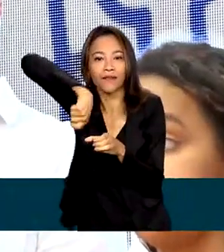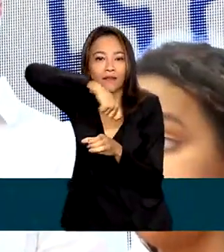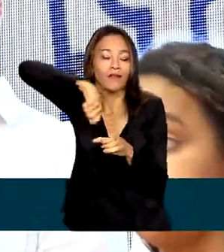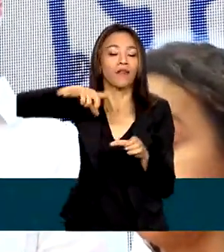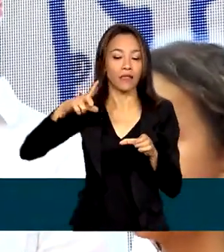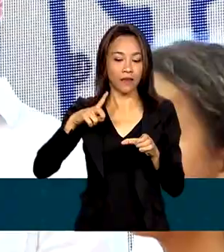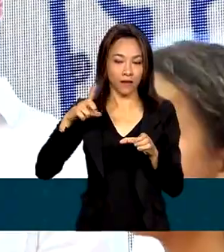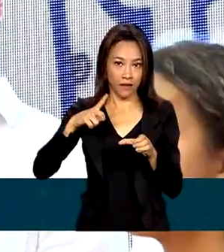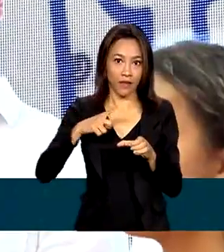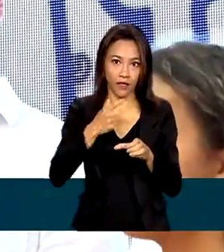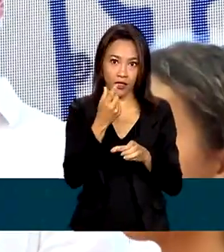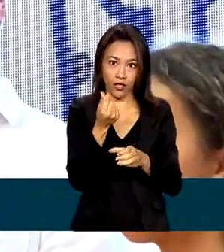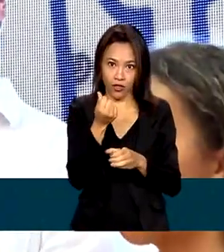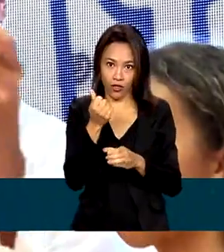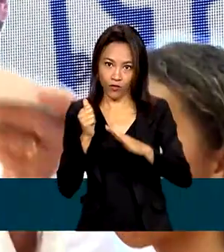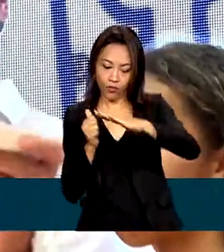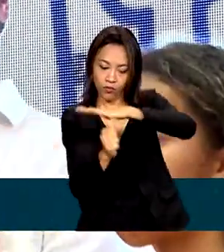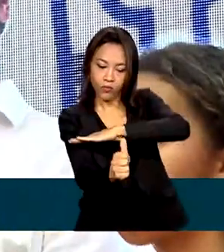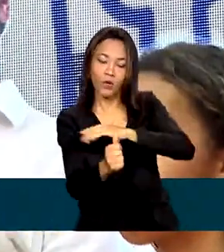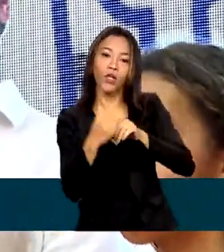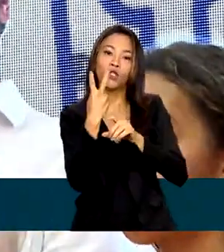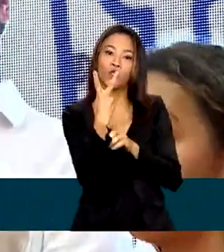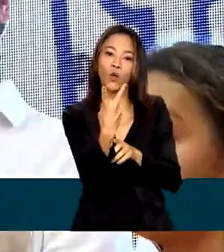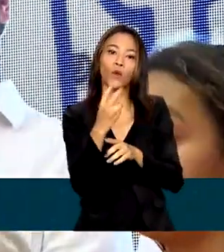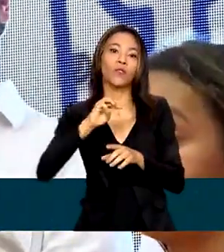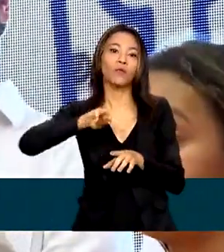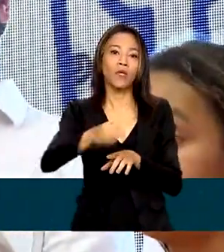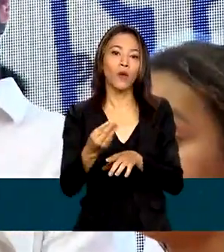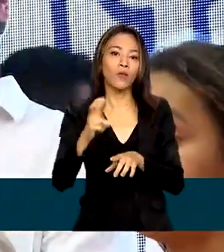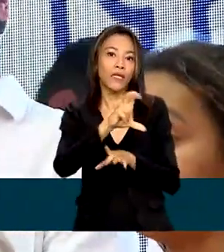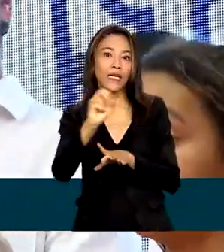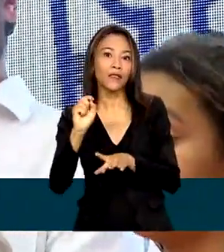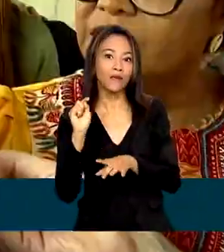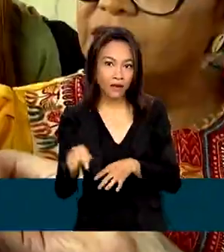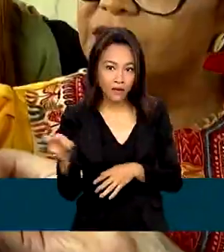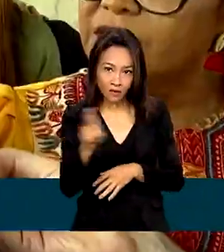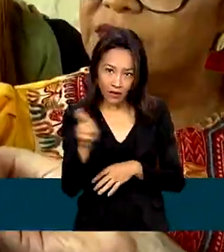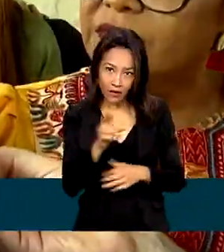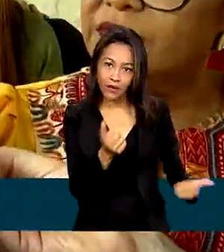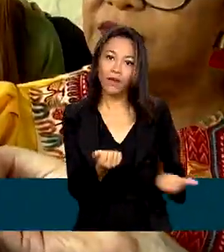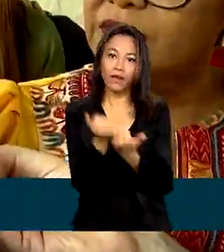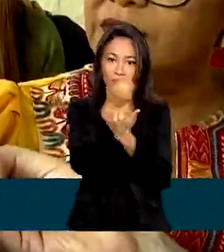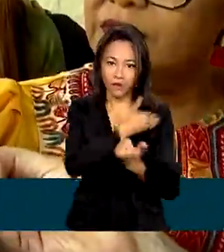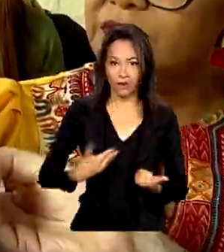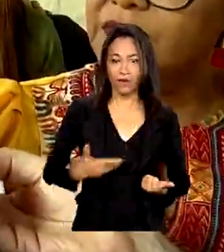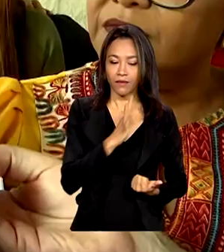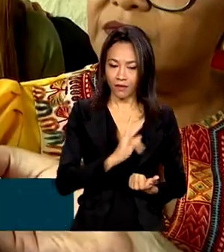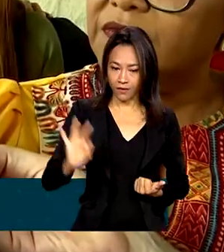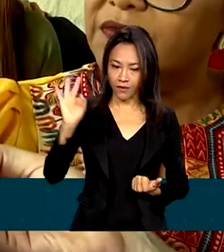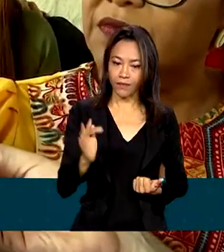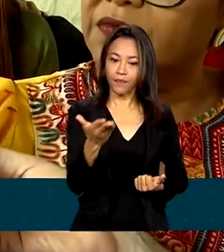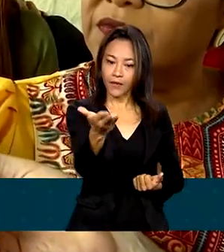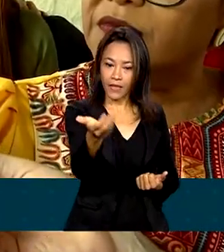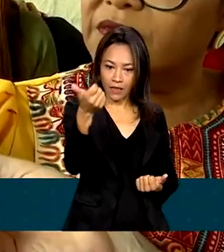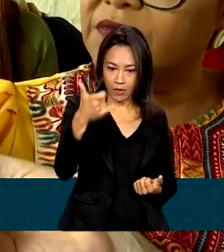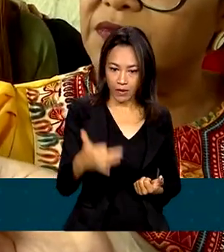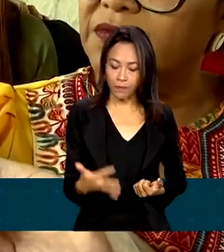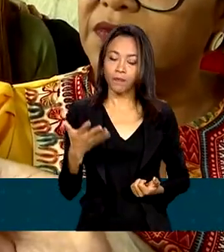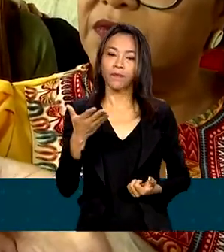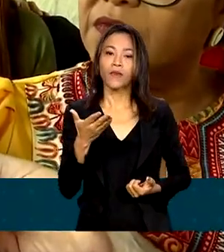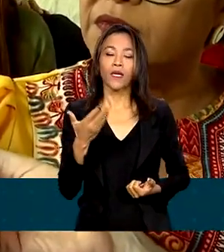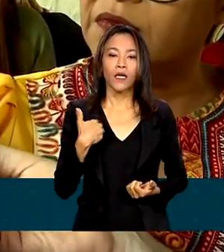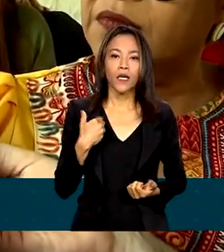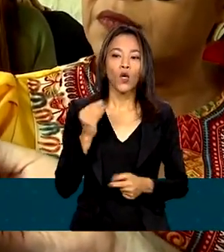conta com um investimento de R$ 2,5 milhões do governo federal. O Ministério do Desenvolvimento e Assistência Social, além de cuidar